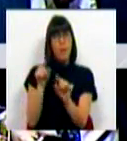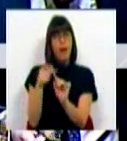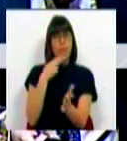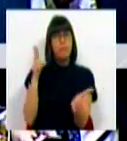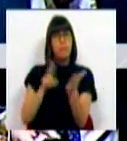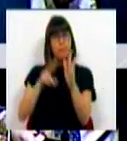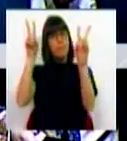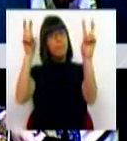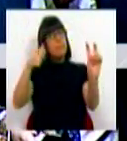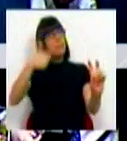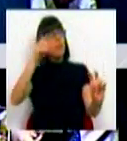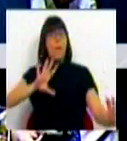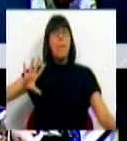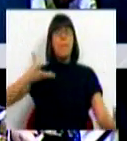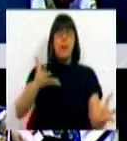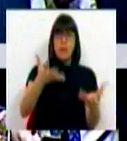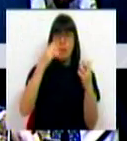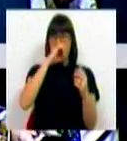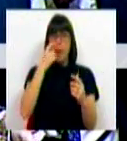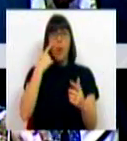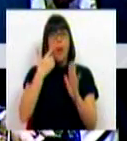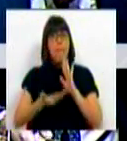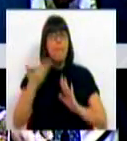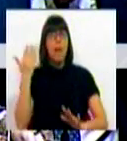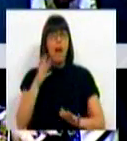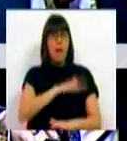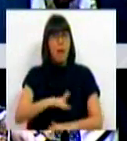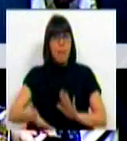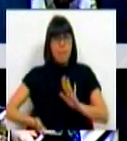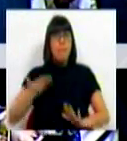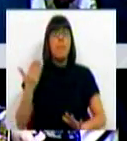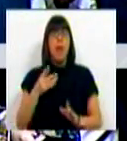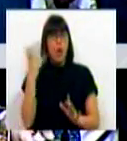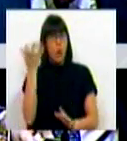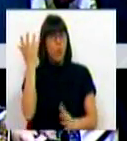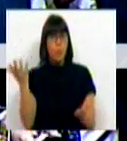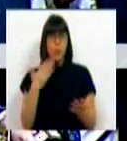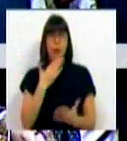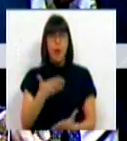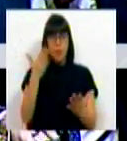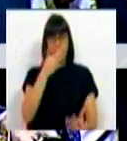de facto, um designo de um país que se quer com mais conhecimento, mais ciência e mais cultura. Muito obrigado.